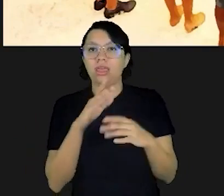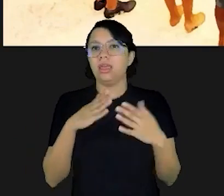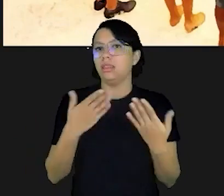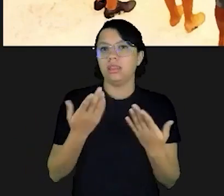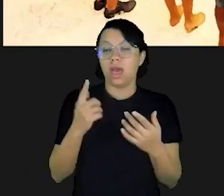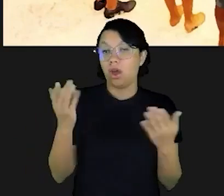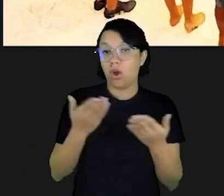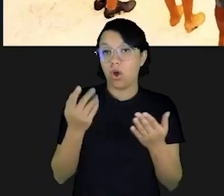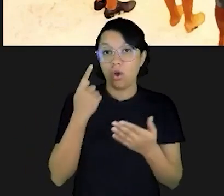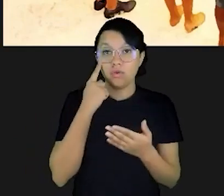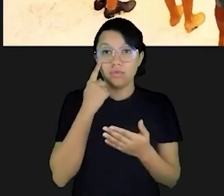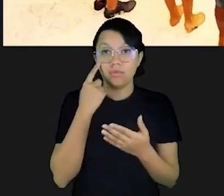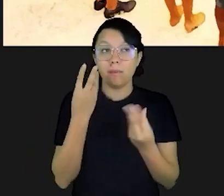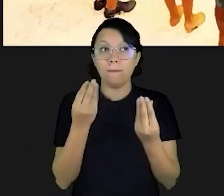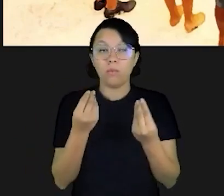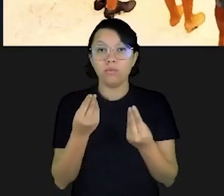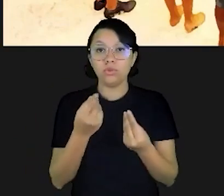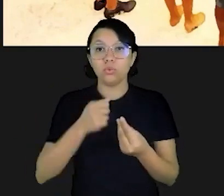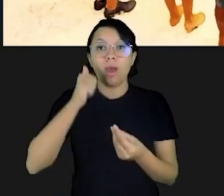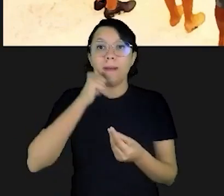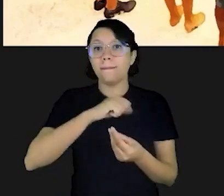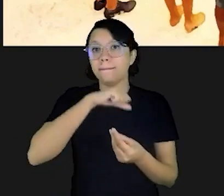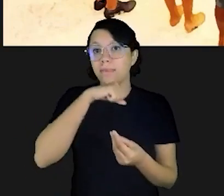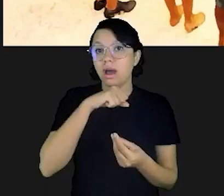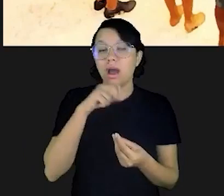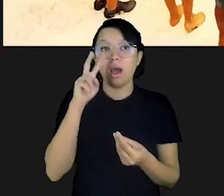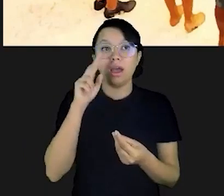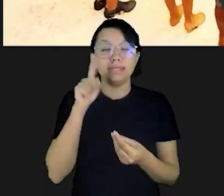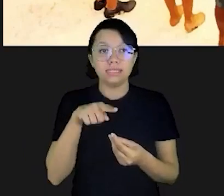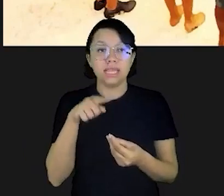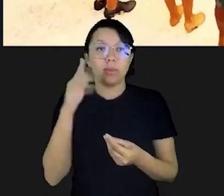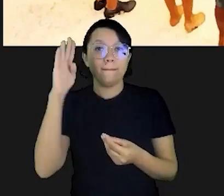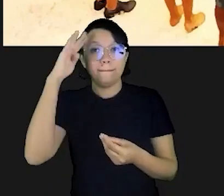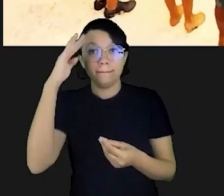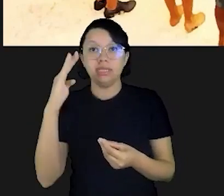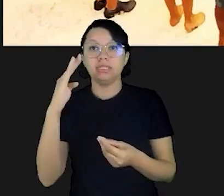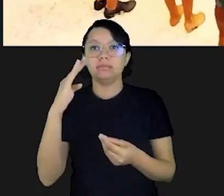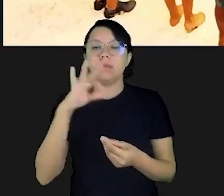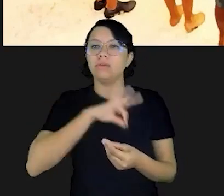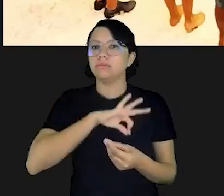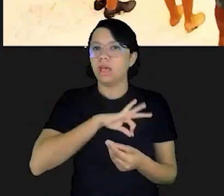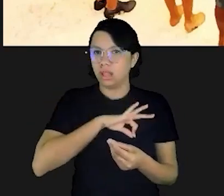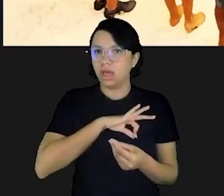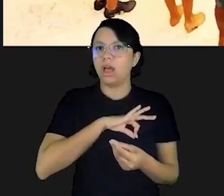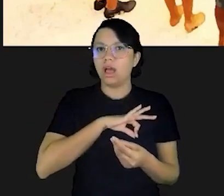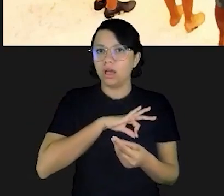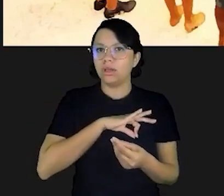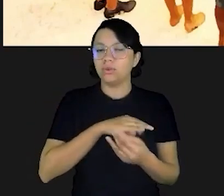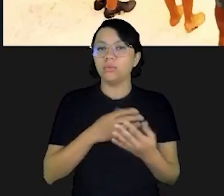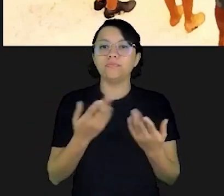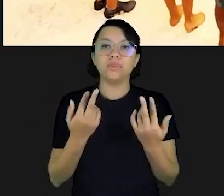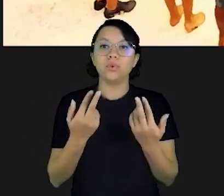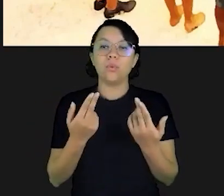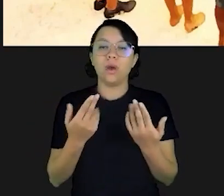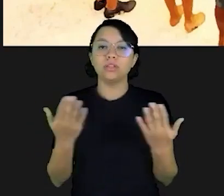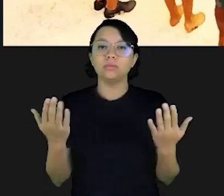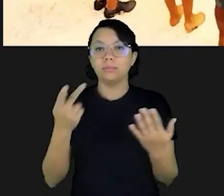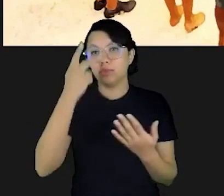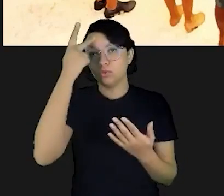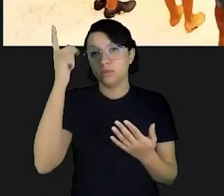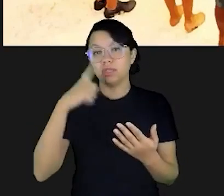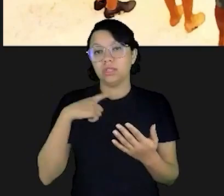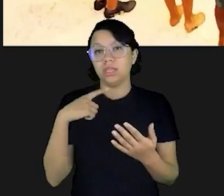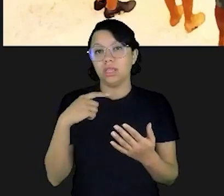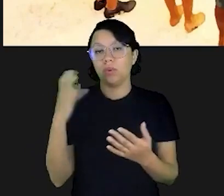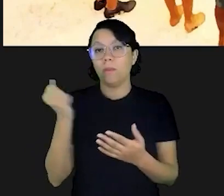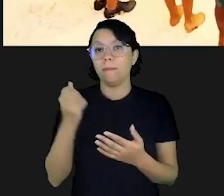a mãe da família sendo a principal provedora. No caso dos participantes do Bolsa Família, por exemplo, a gente